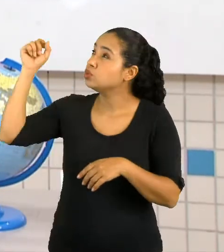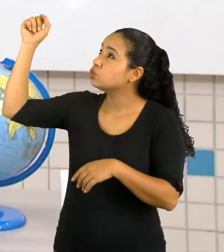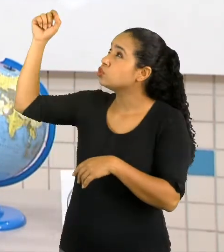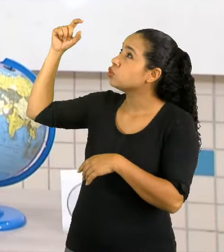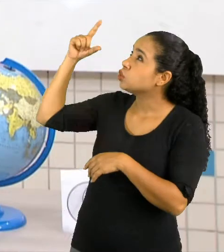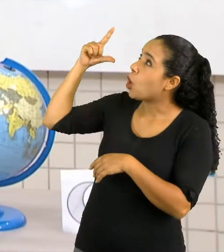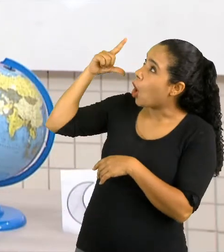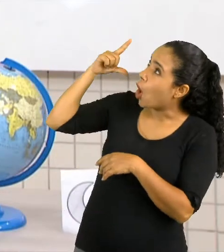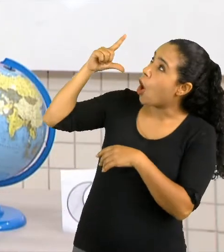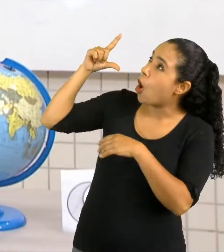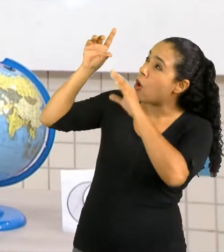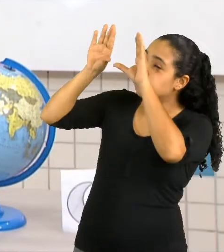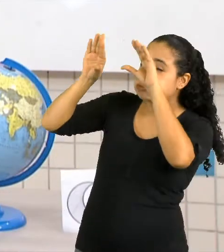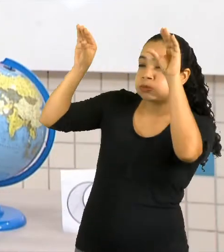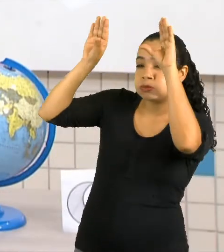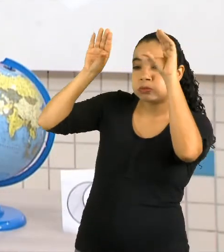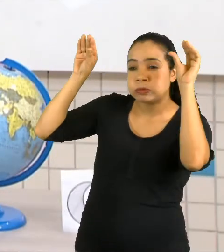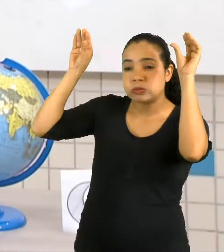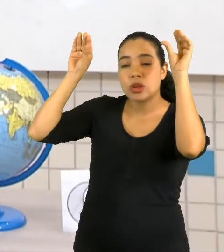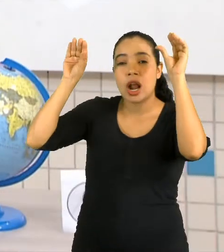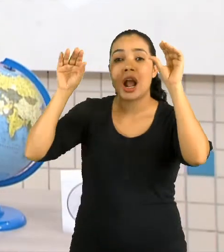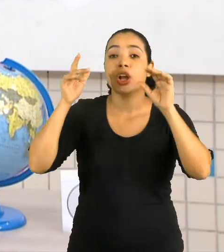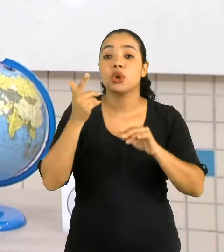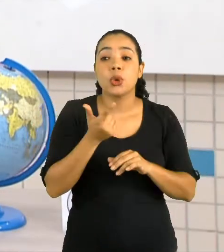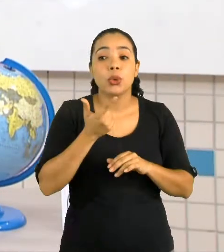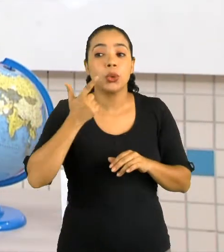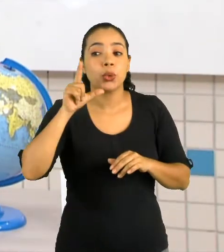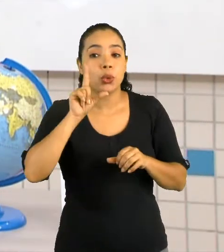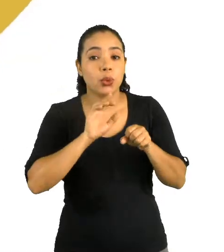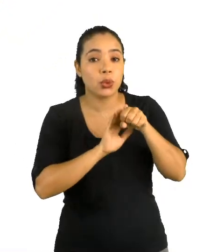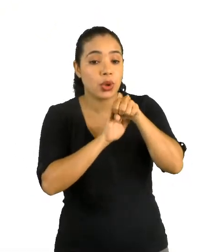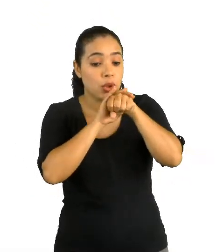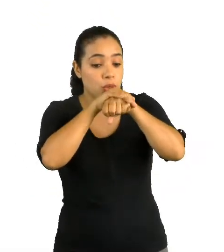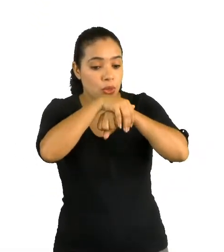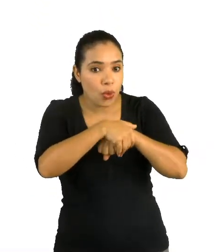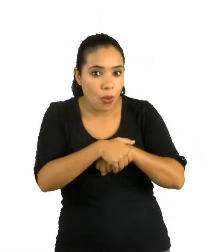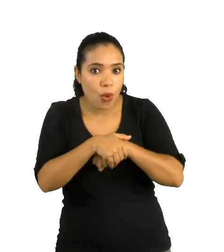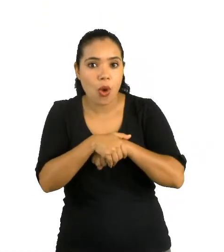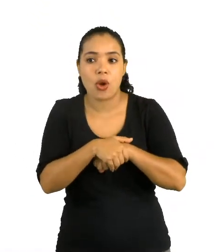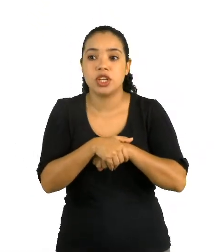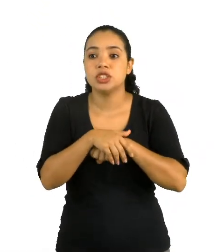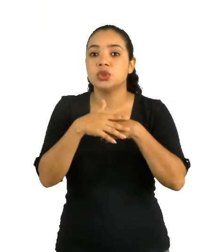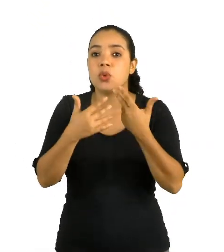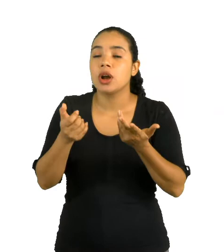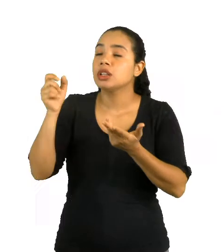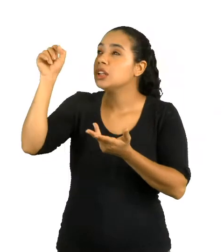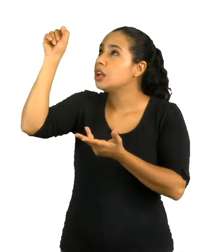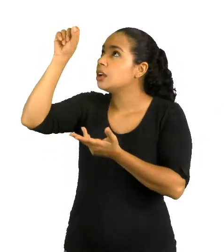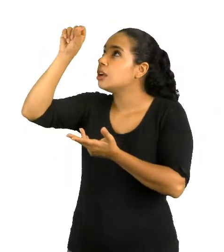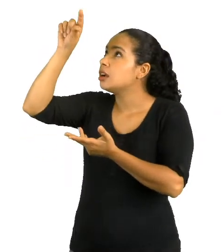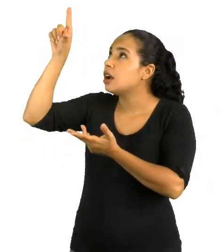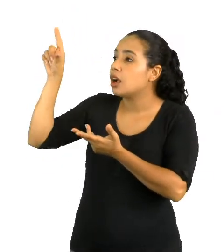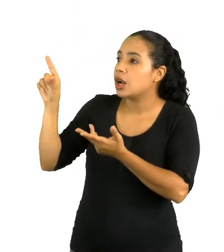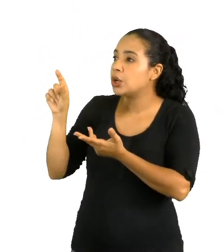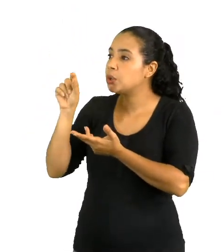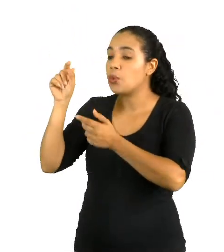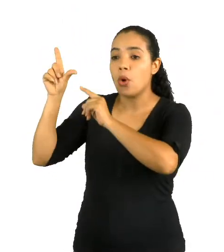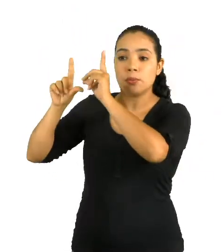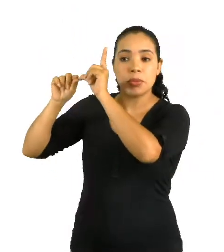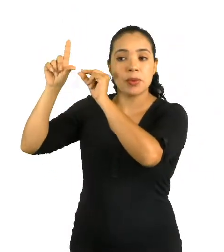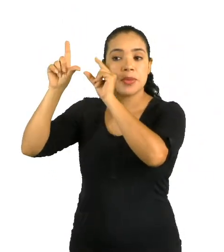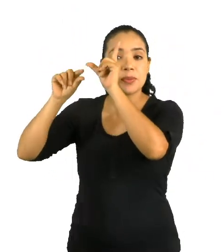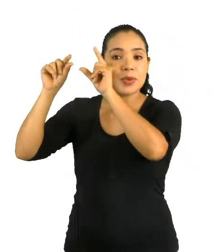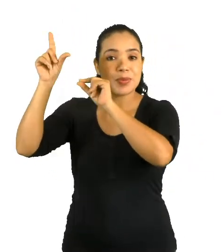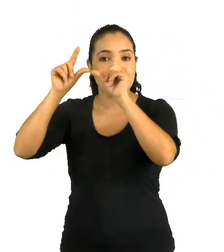no céu. E, a outra parte, fazemos à noite, quando a lua e as estrelas que estão no